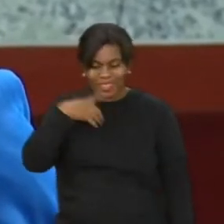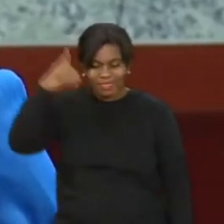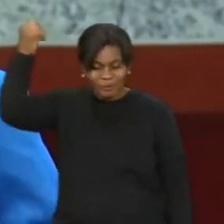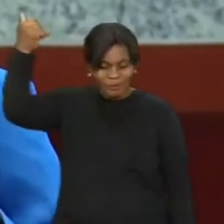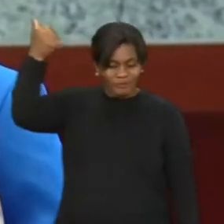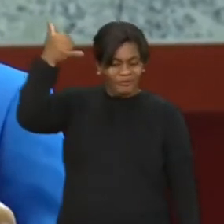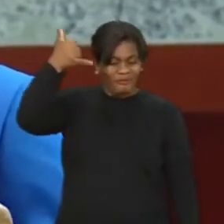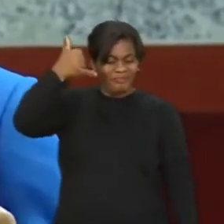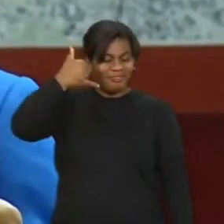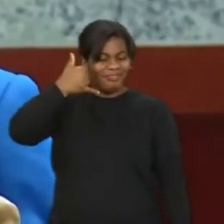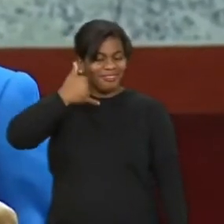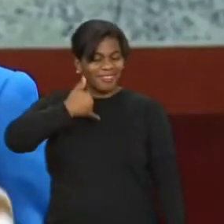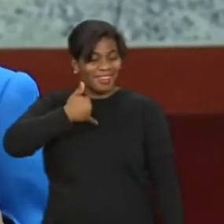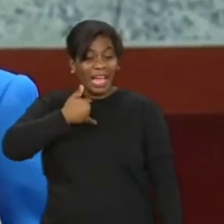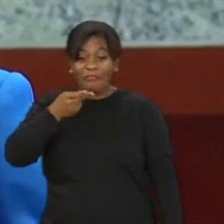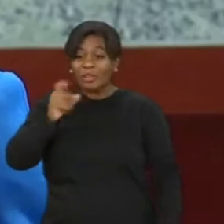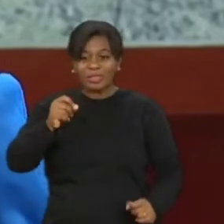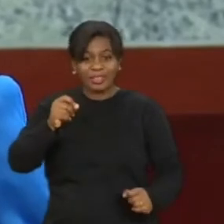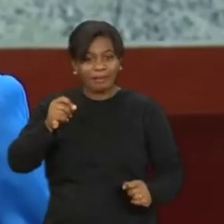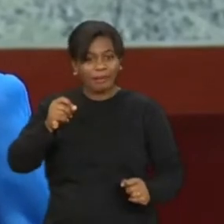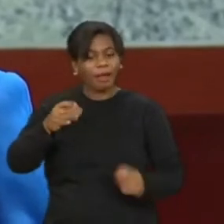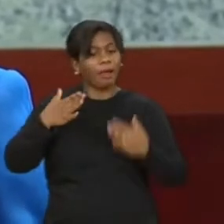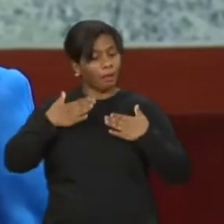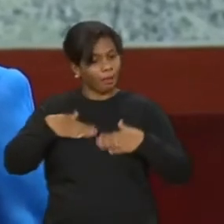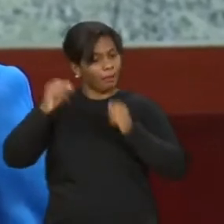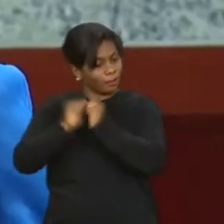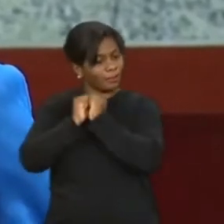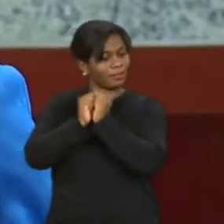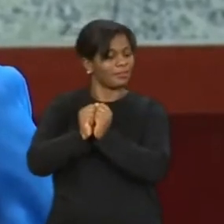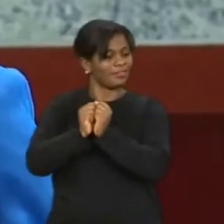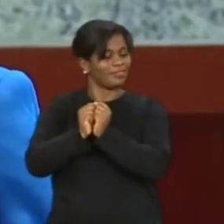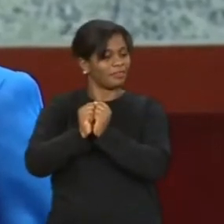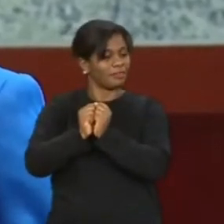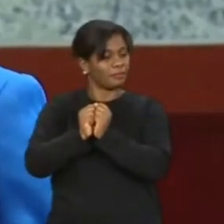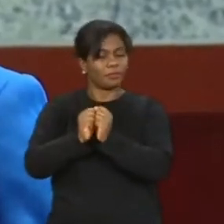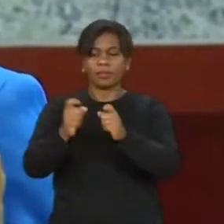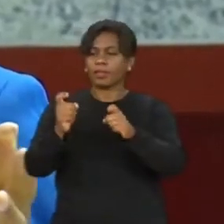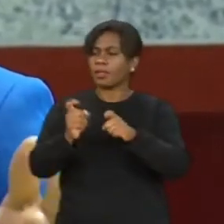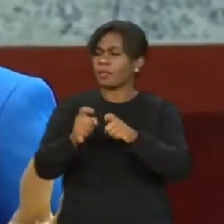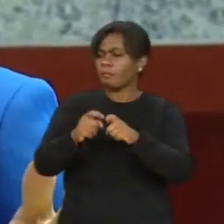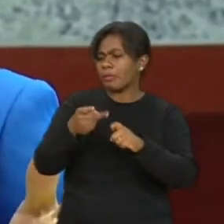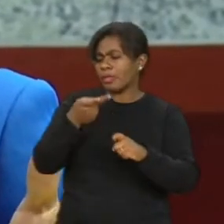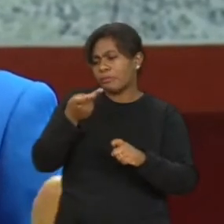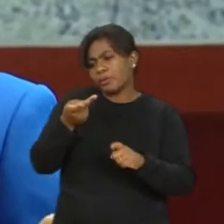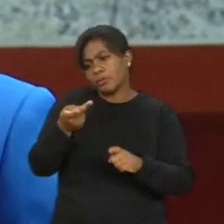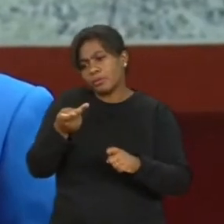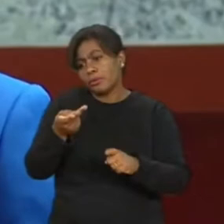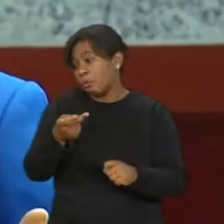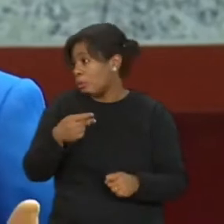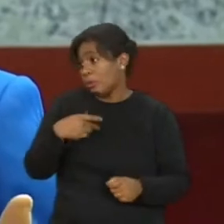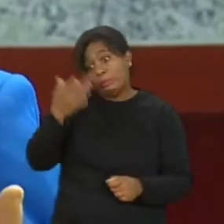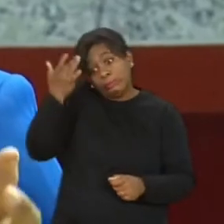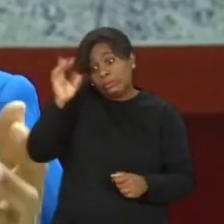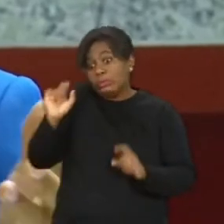dizendo, eu estou aqui, eu estou aqui. E a médica falou, eu não sei o que que te aconteceu,